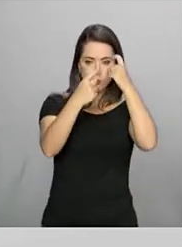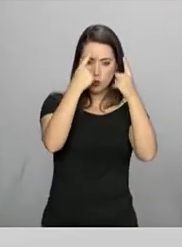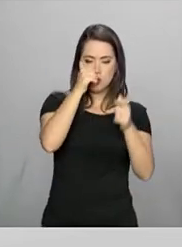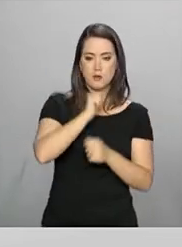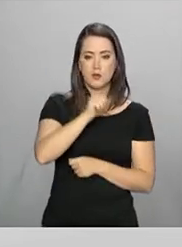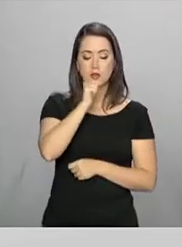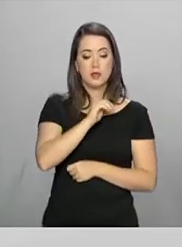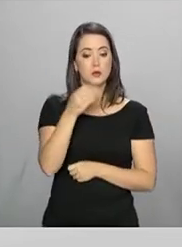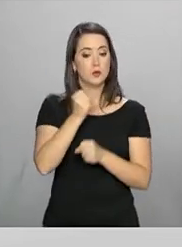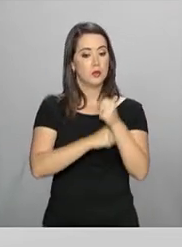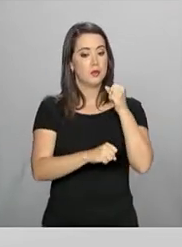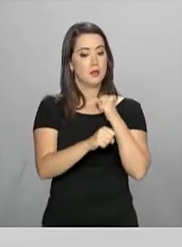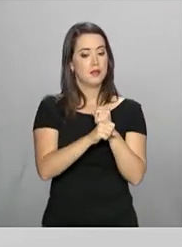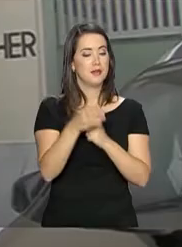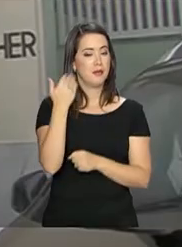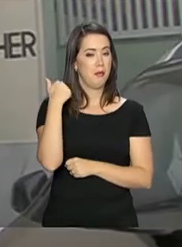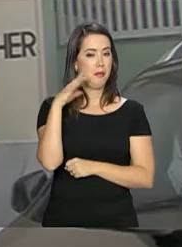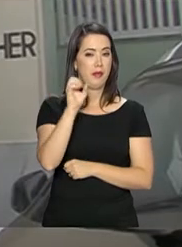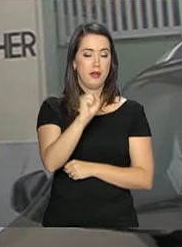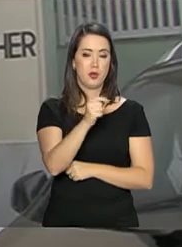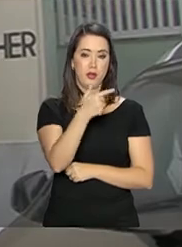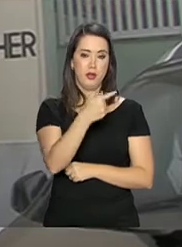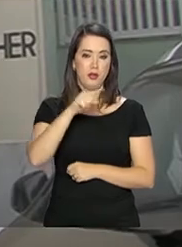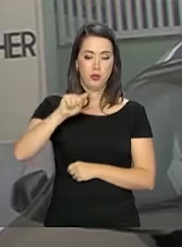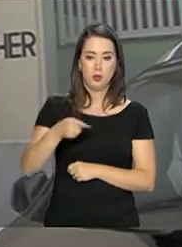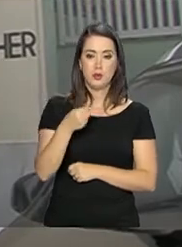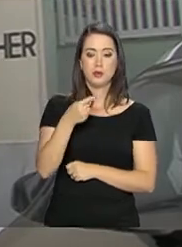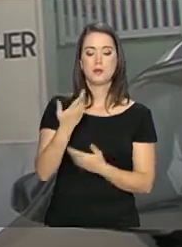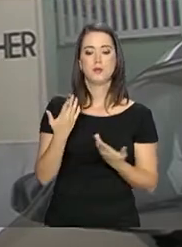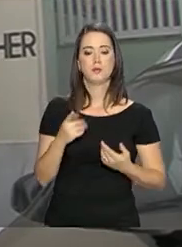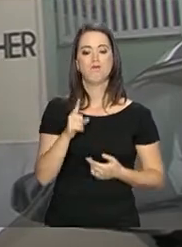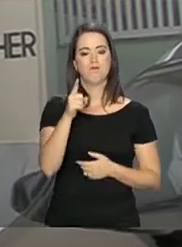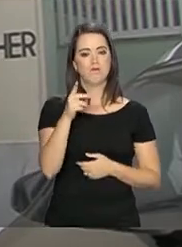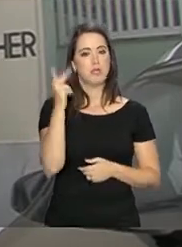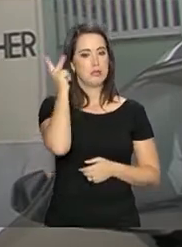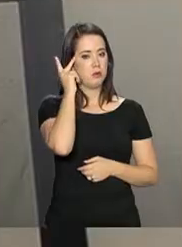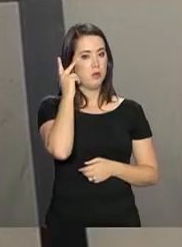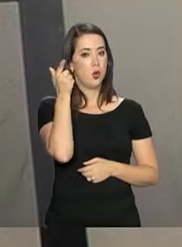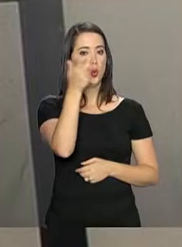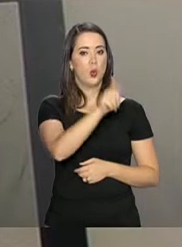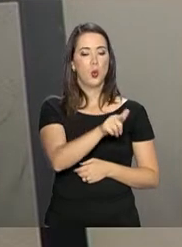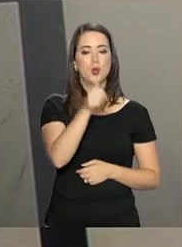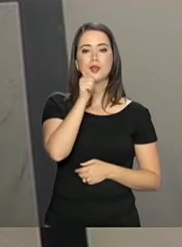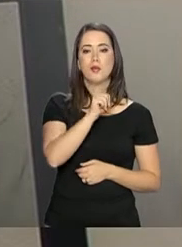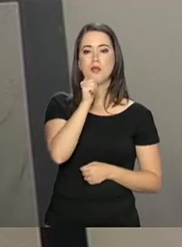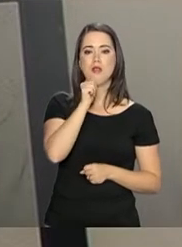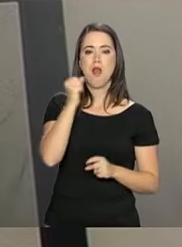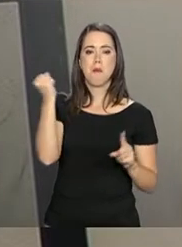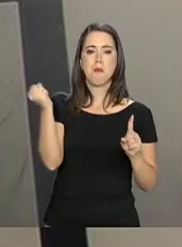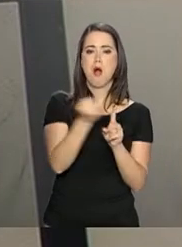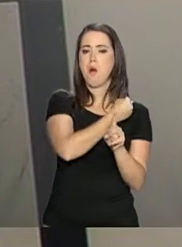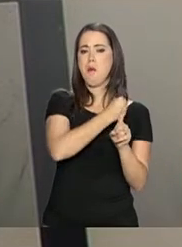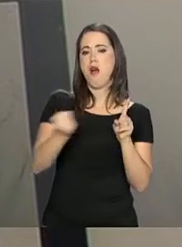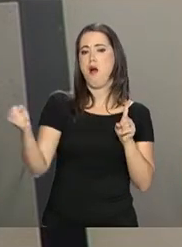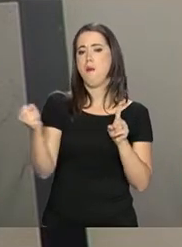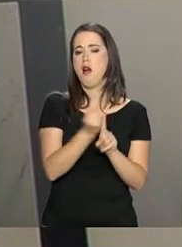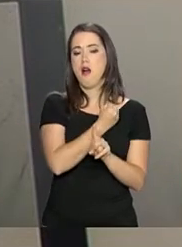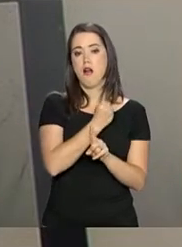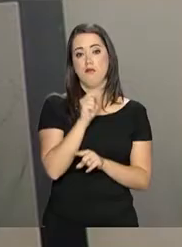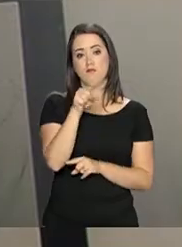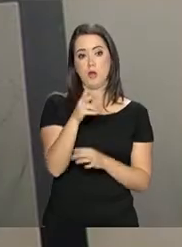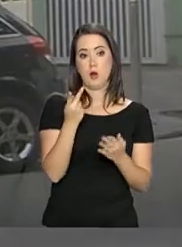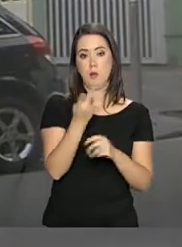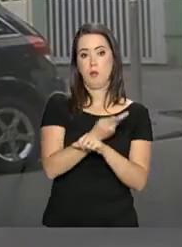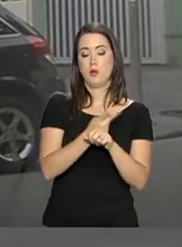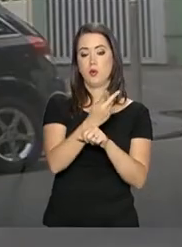82 mil denúncias. Em São Paulo, mais uma mulher foi agredida. A vítima registrou a ocorrência na primeira